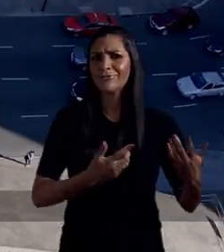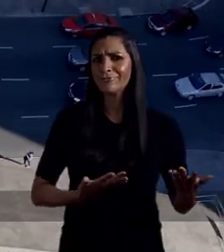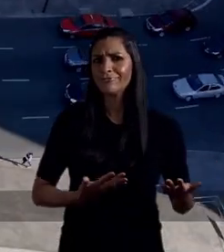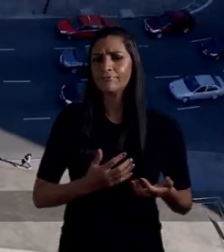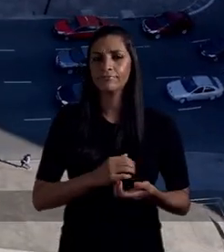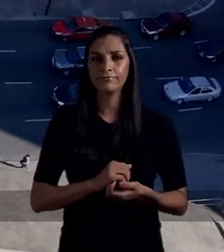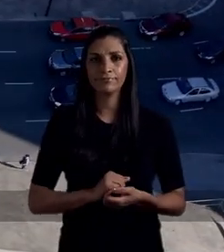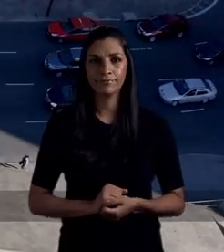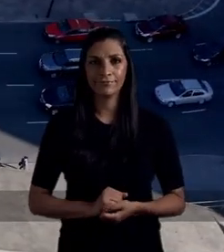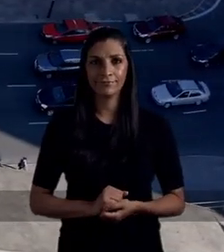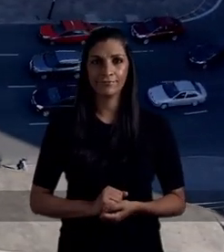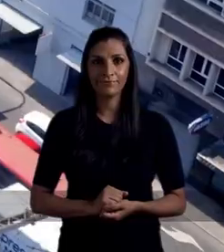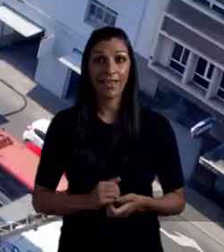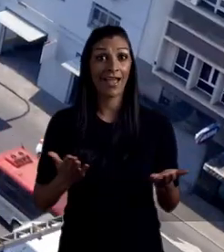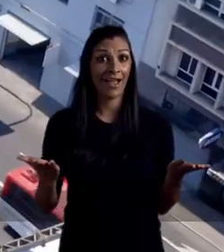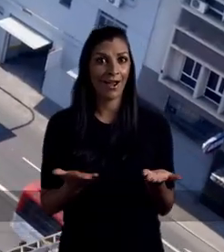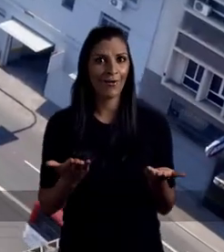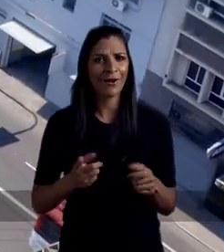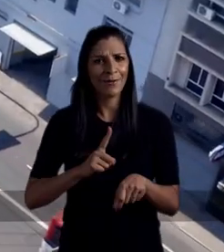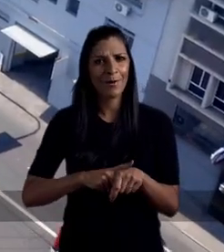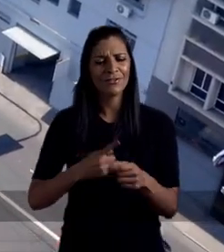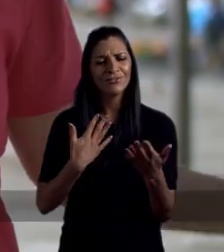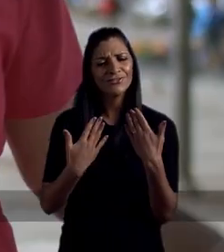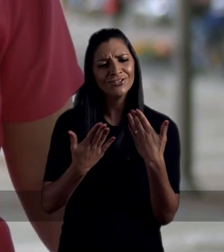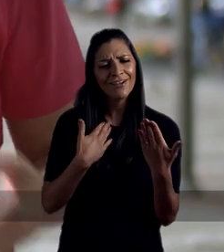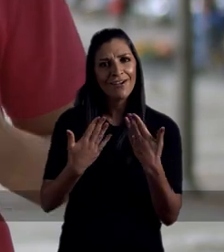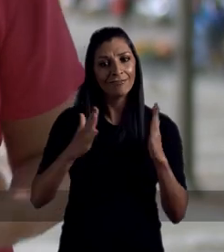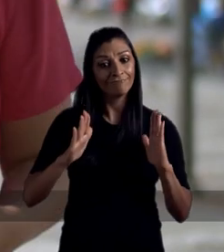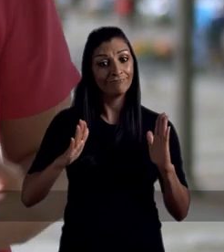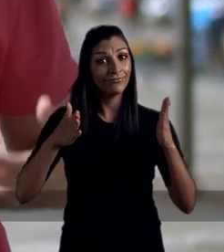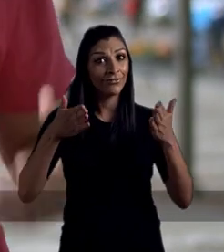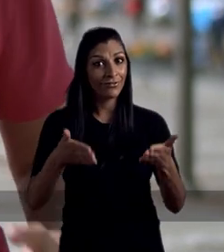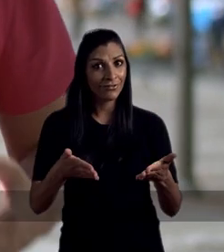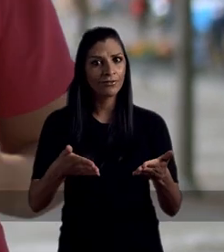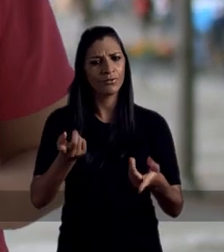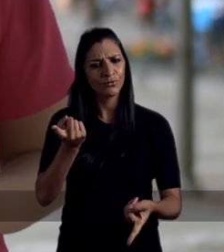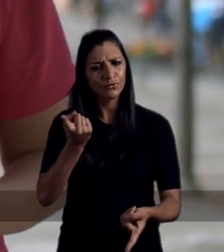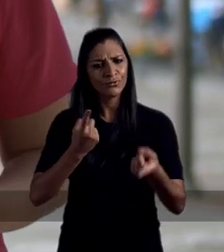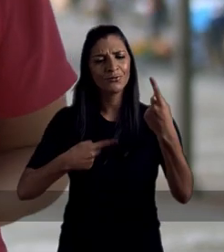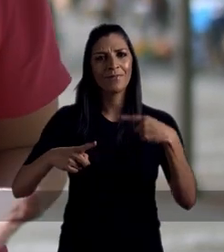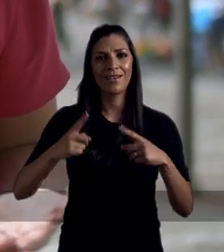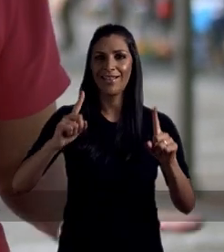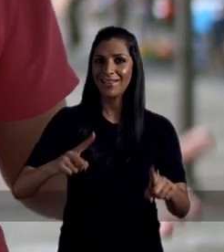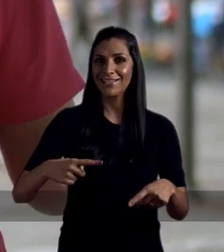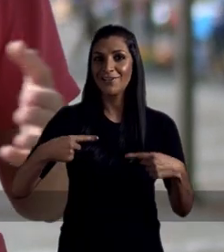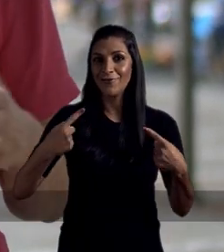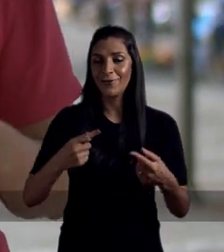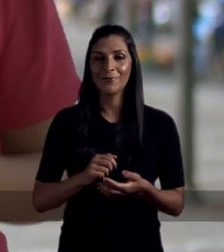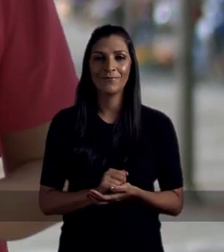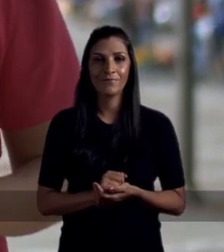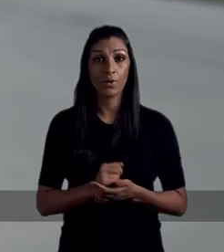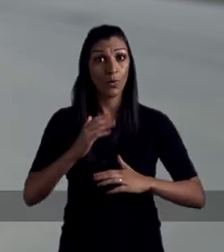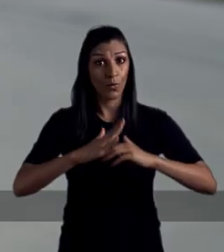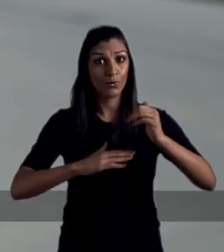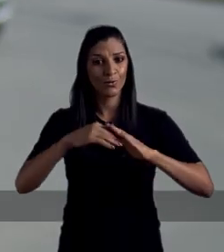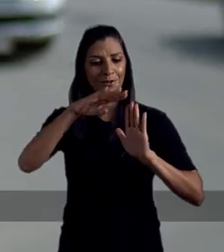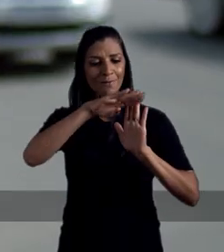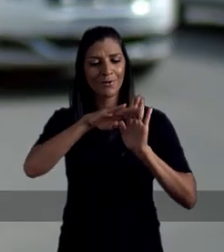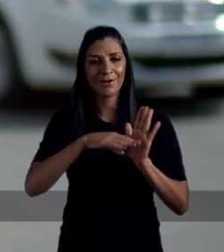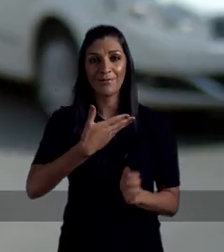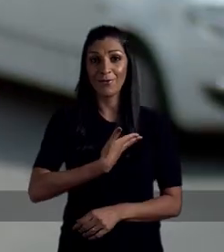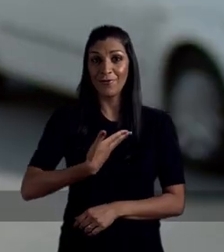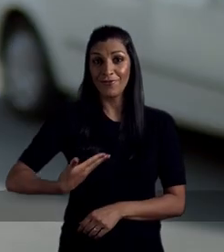brigas e conflitos. Agora é hora de diálogo e determinação para superarmos os desafios. Para